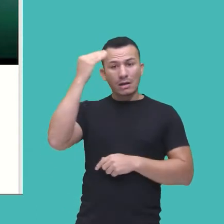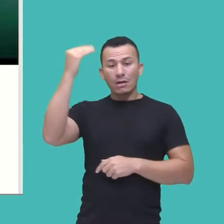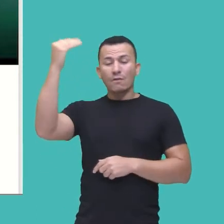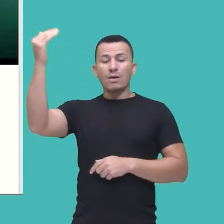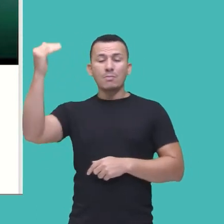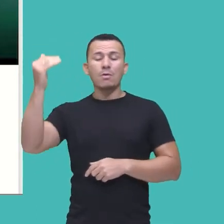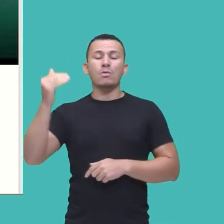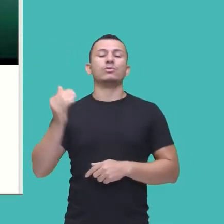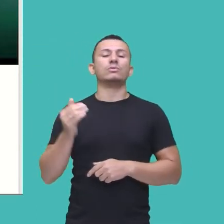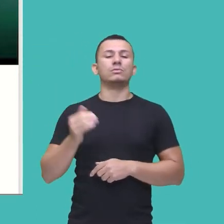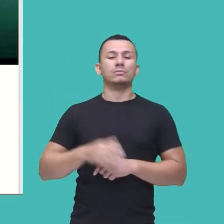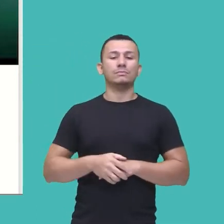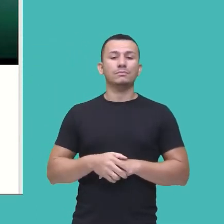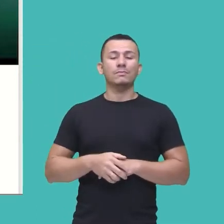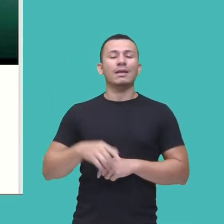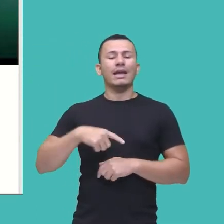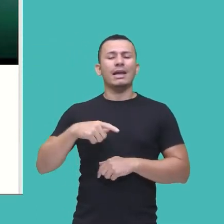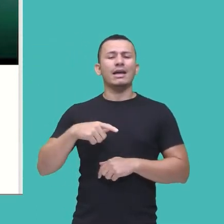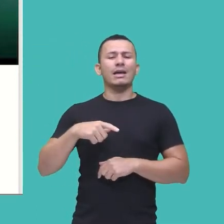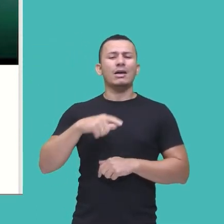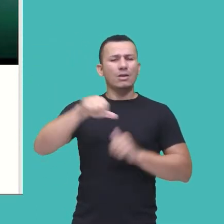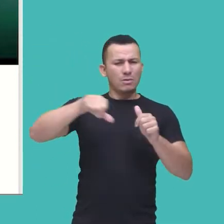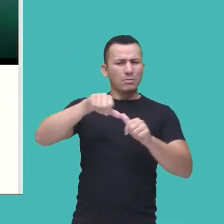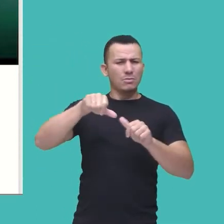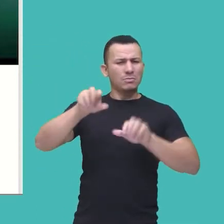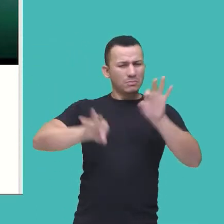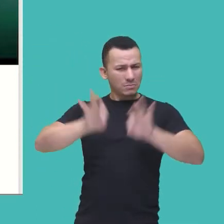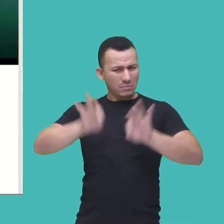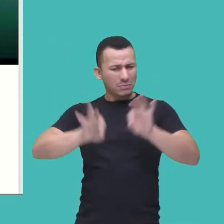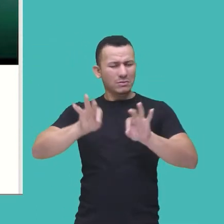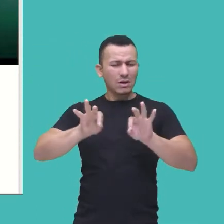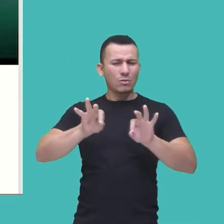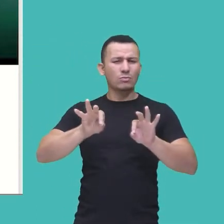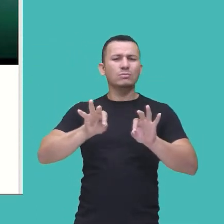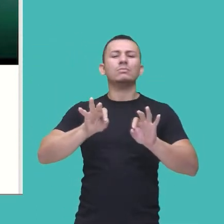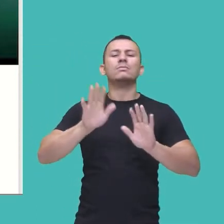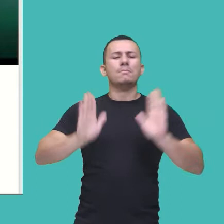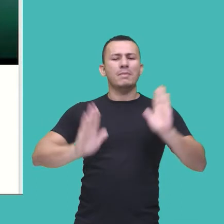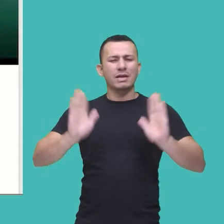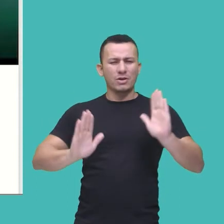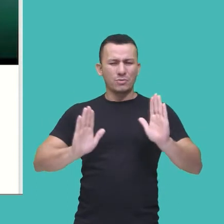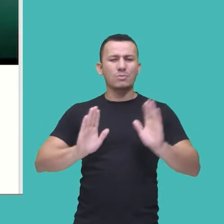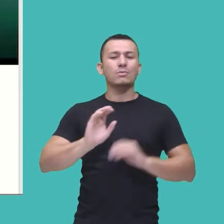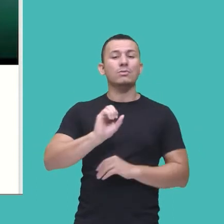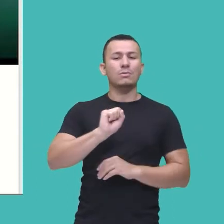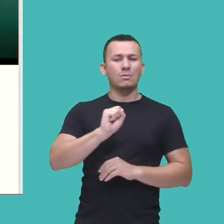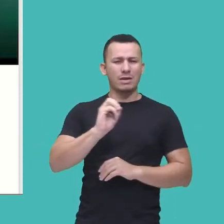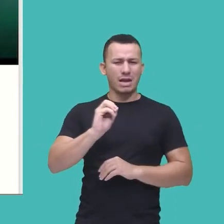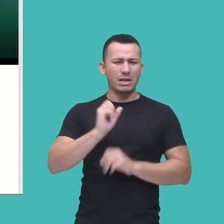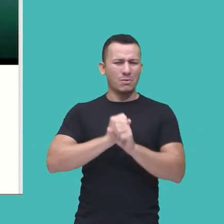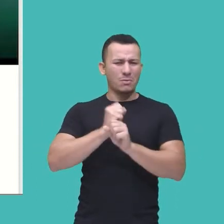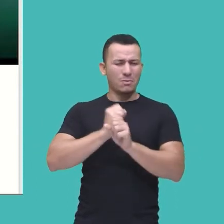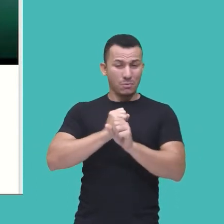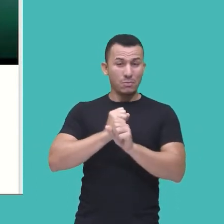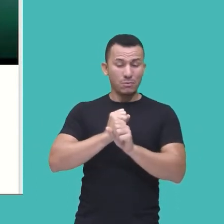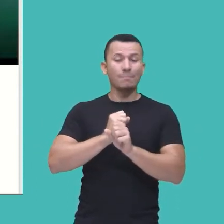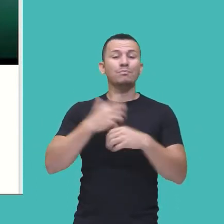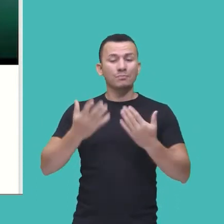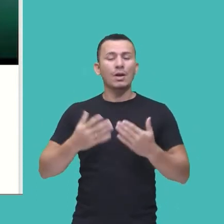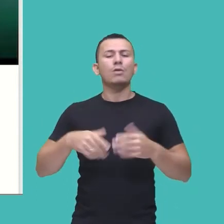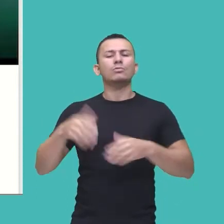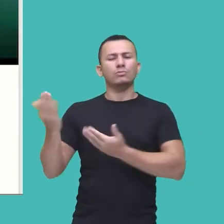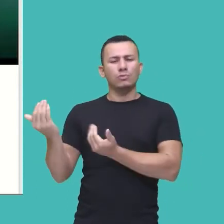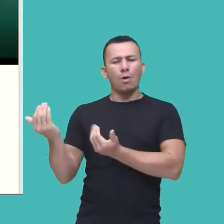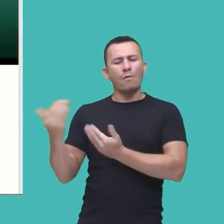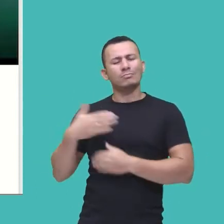releitura com alguns traços dos anos 80, não é? E cativou aí o coração da galera, principalmente jovens